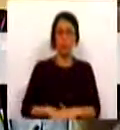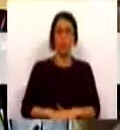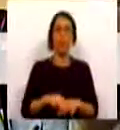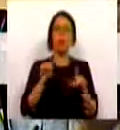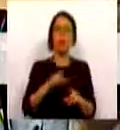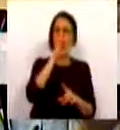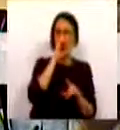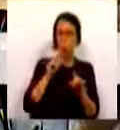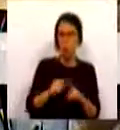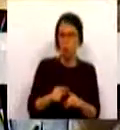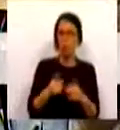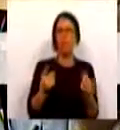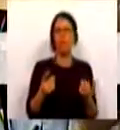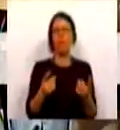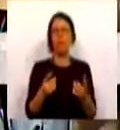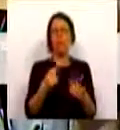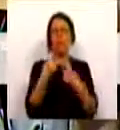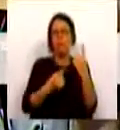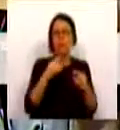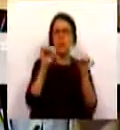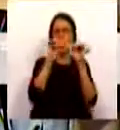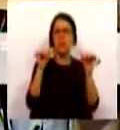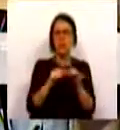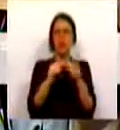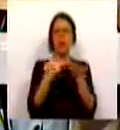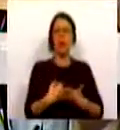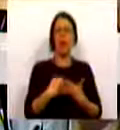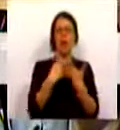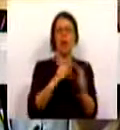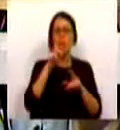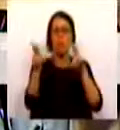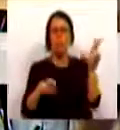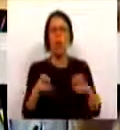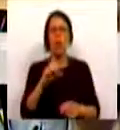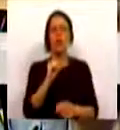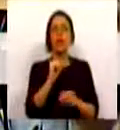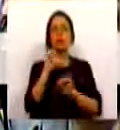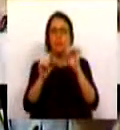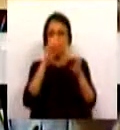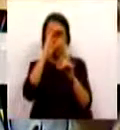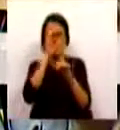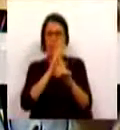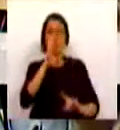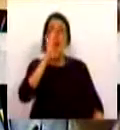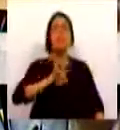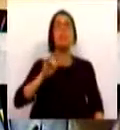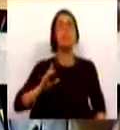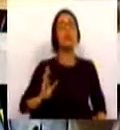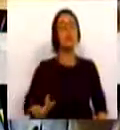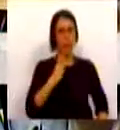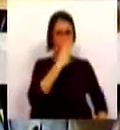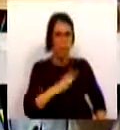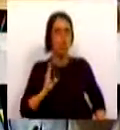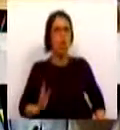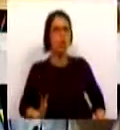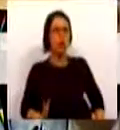este Governo desfez algum sistema de apoio operacional georreferenciado que estivesse já implementado?